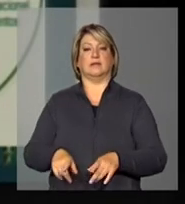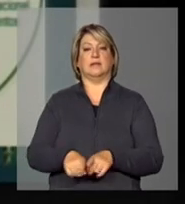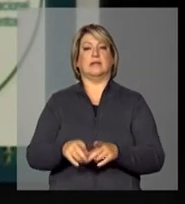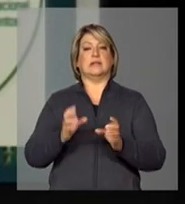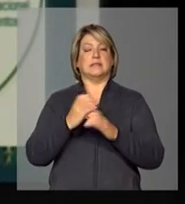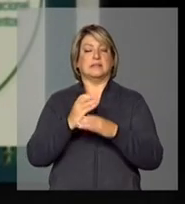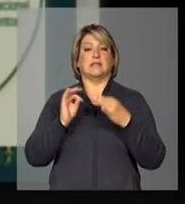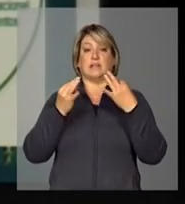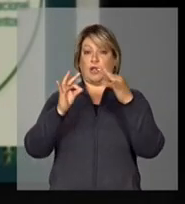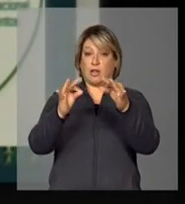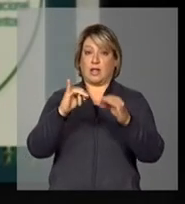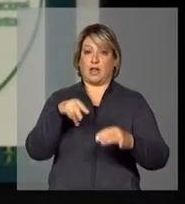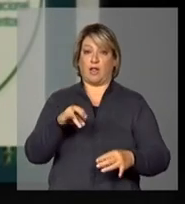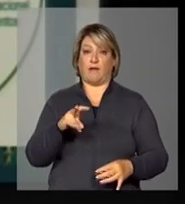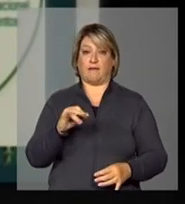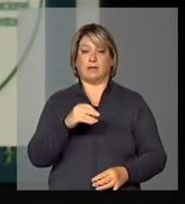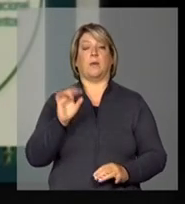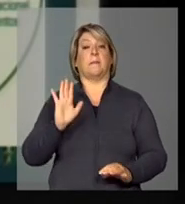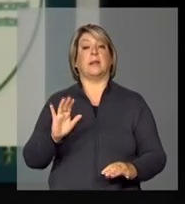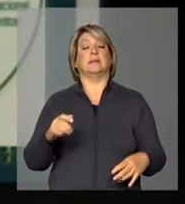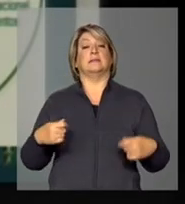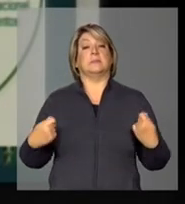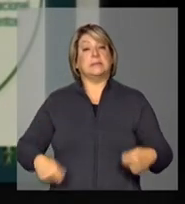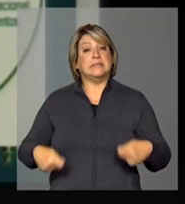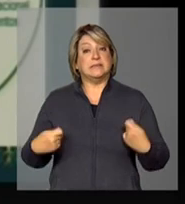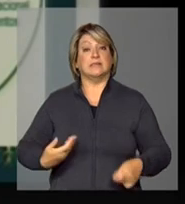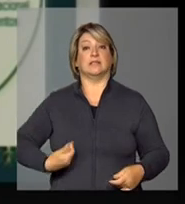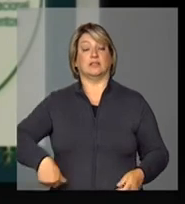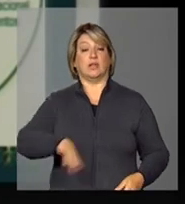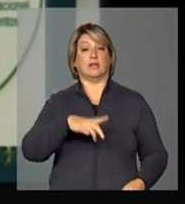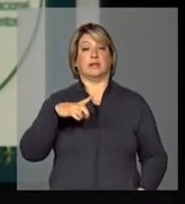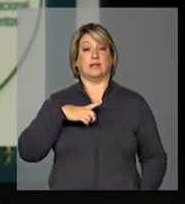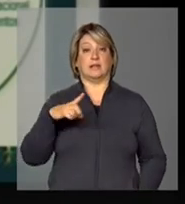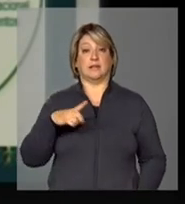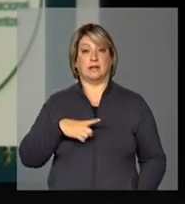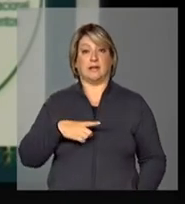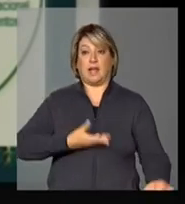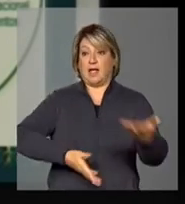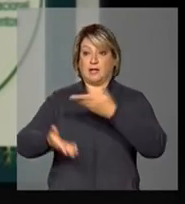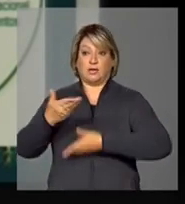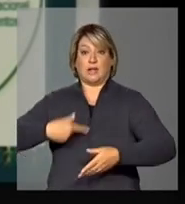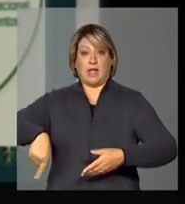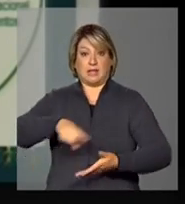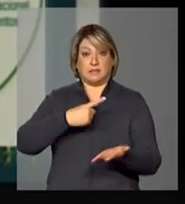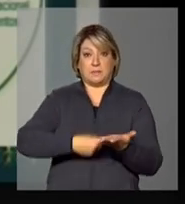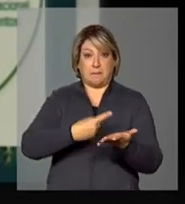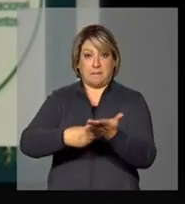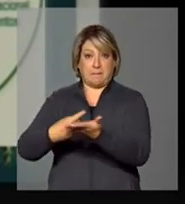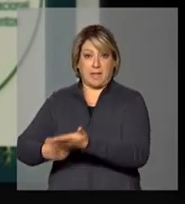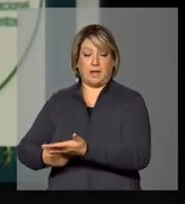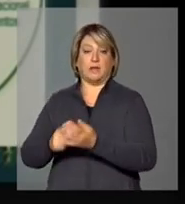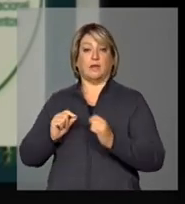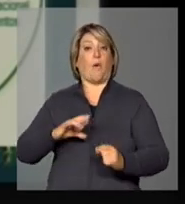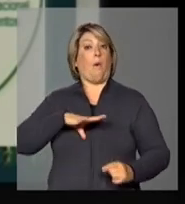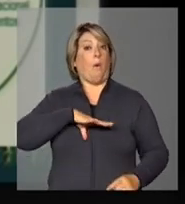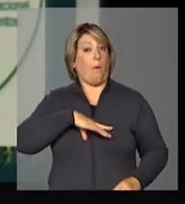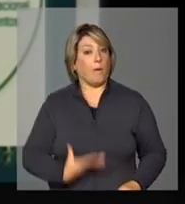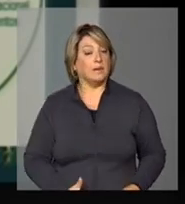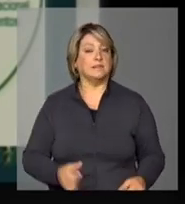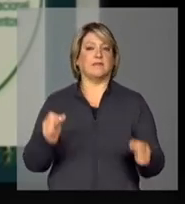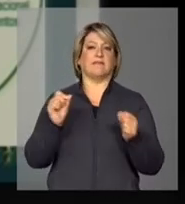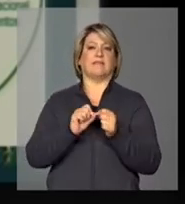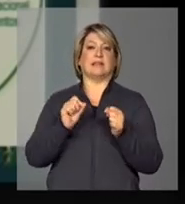tecnologia e inovação, mas é preciso que nós tenhamos, na articulação desses pactos, a ousadia de fazer